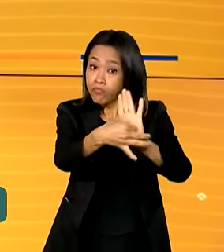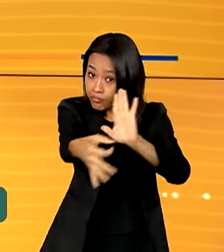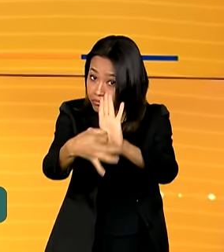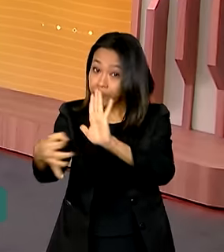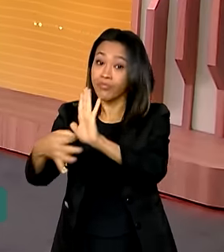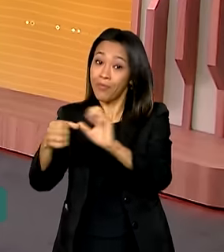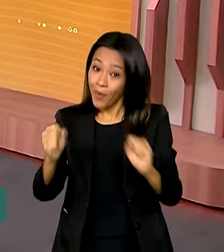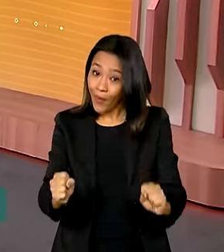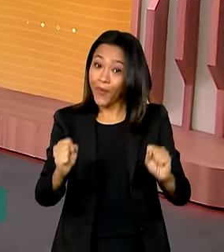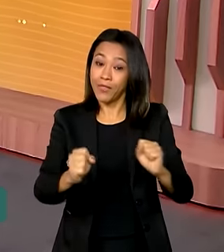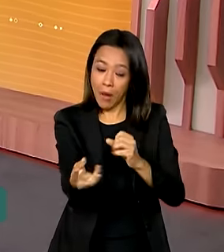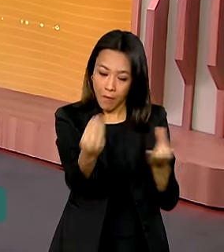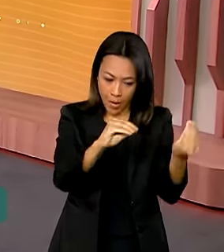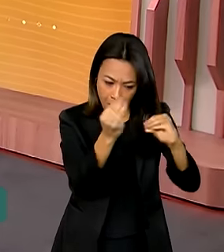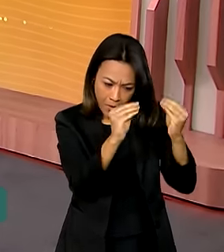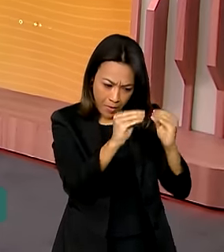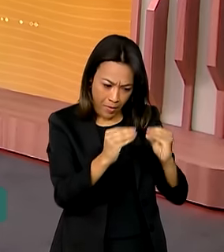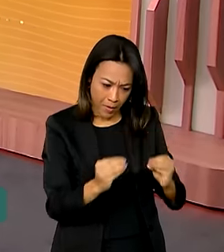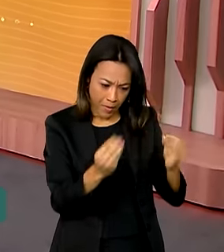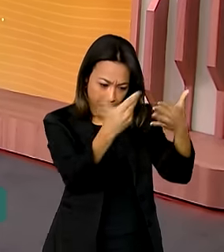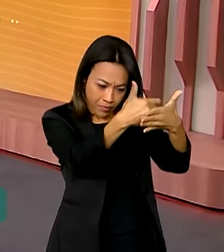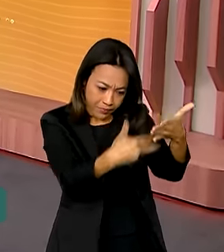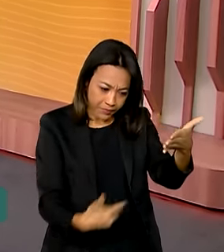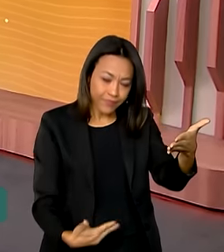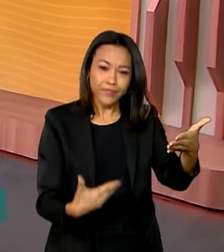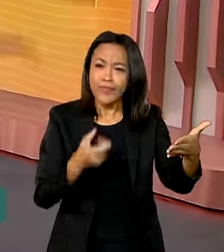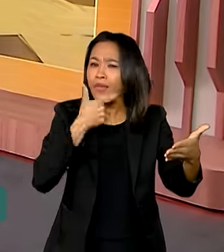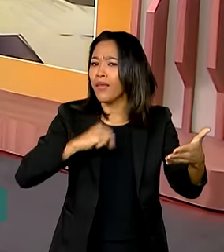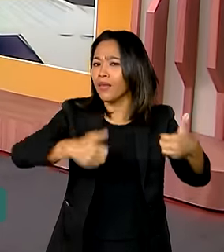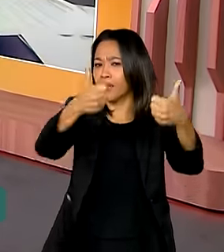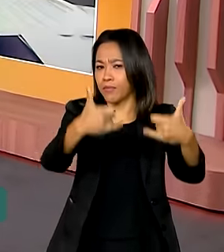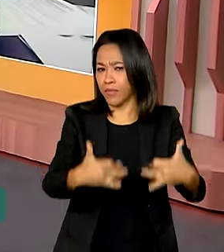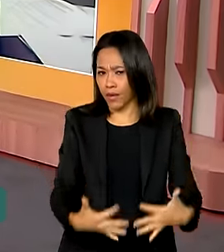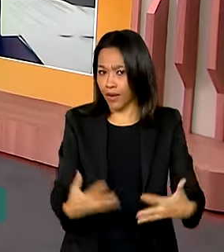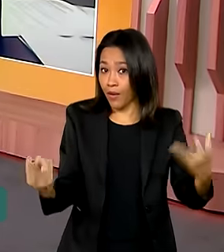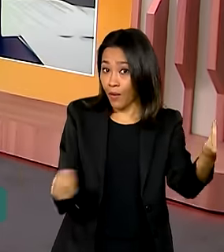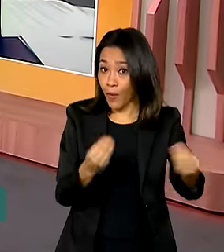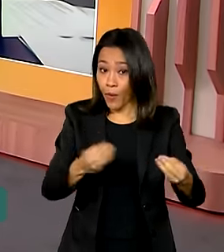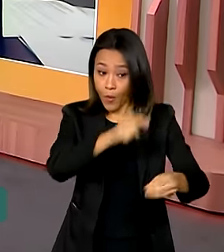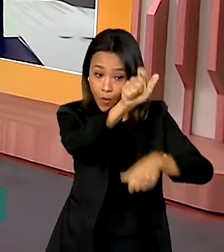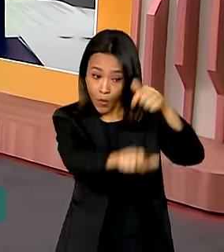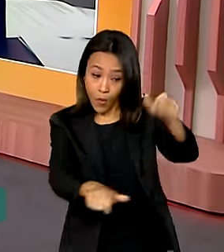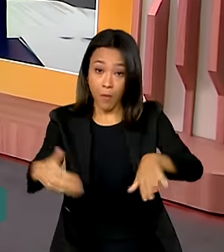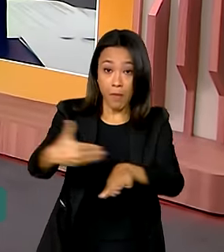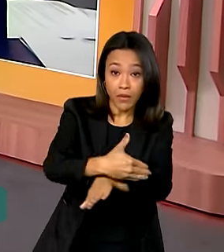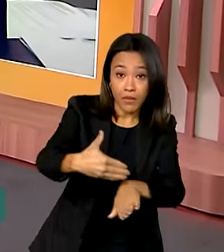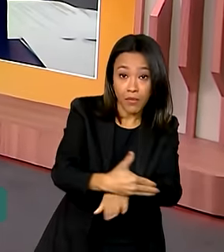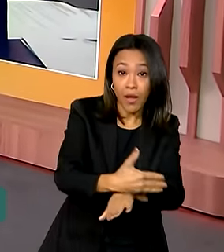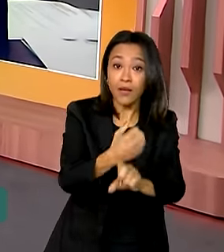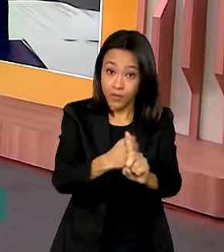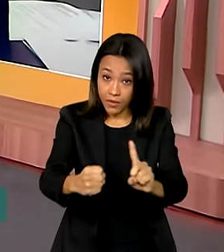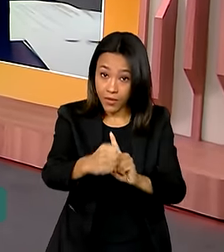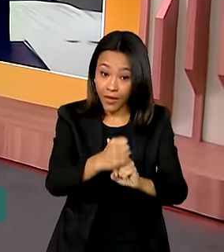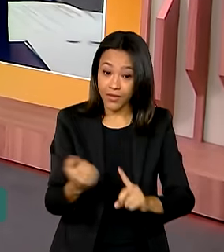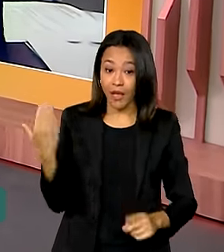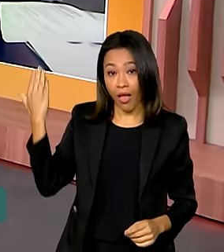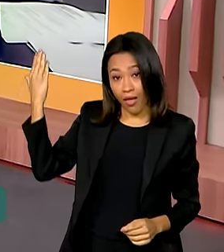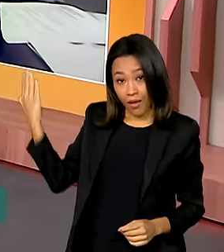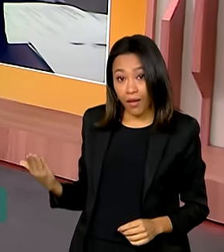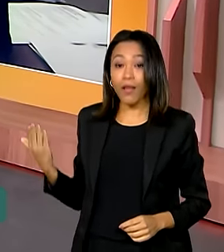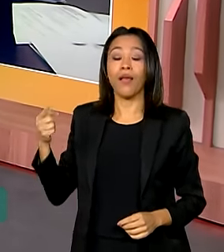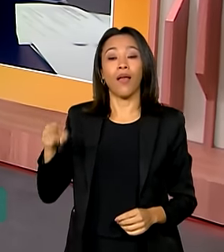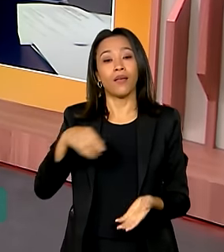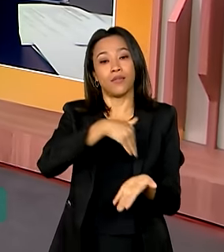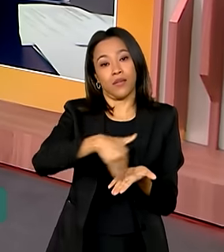inédito? Quem vai explicar tudo para a gente, como a população pode participar, é Renato Simões, que é secretário nacional